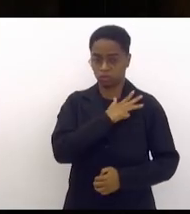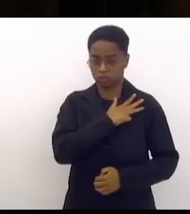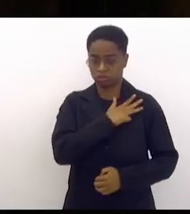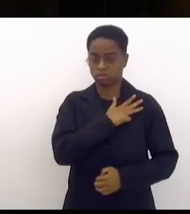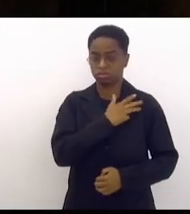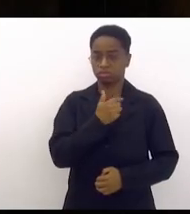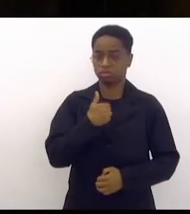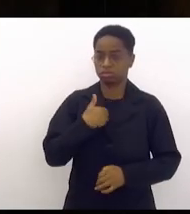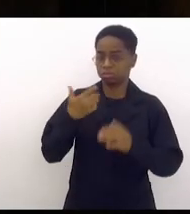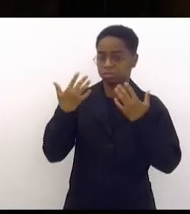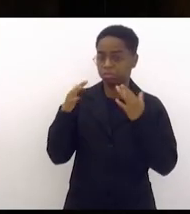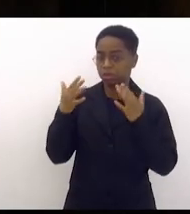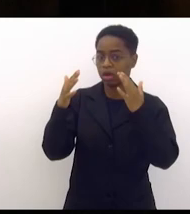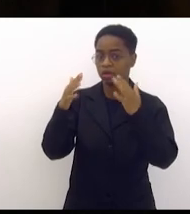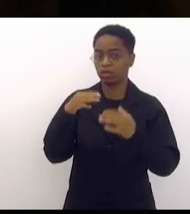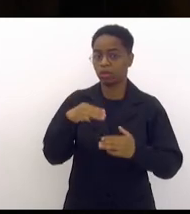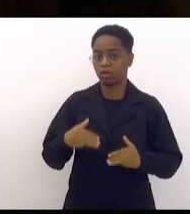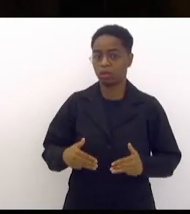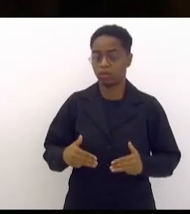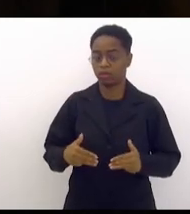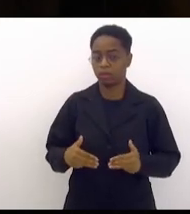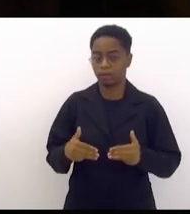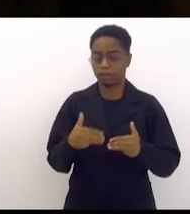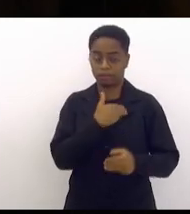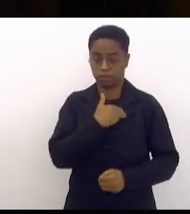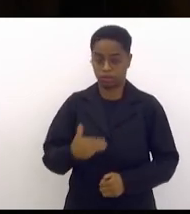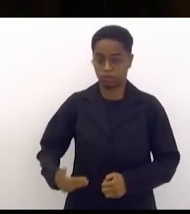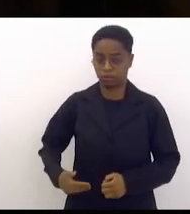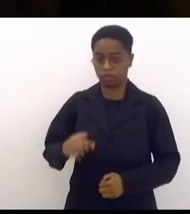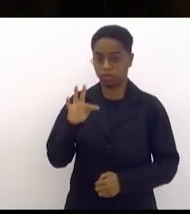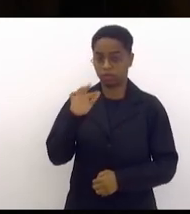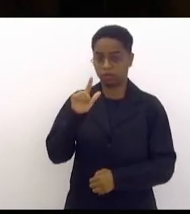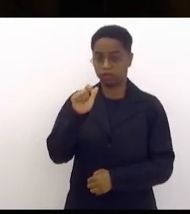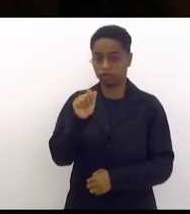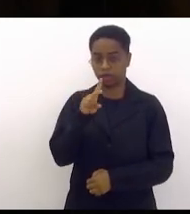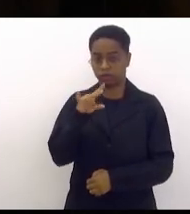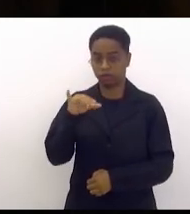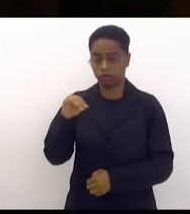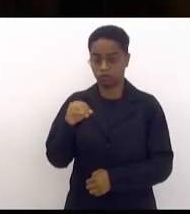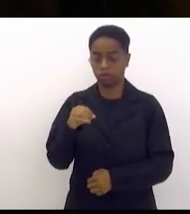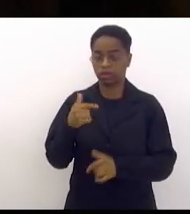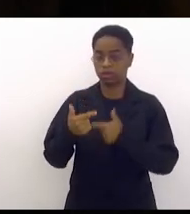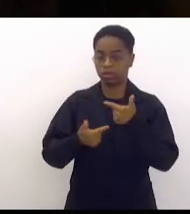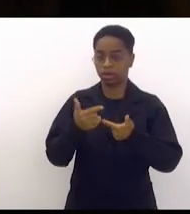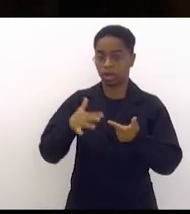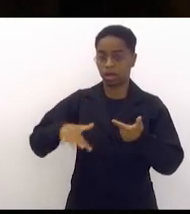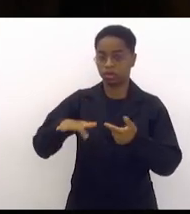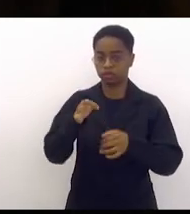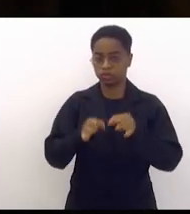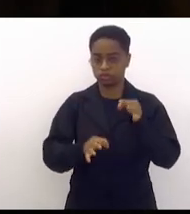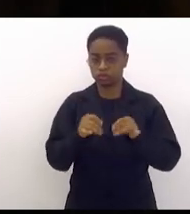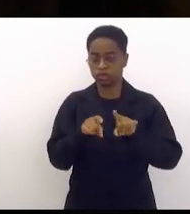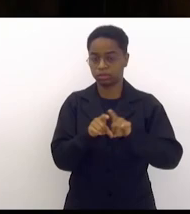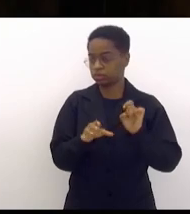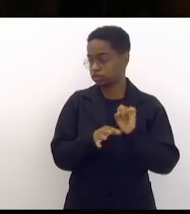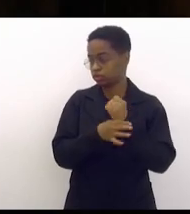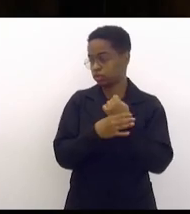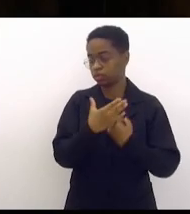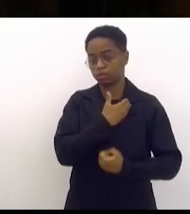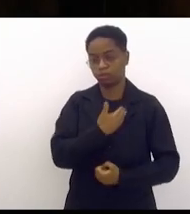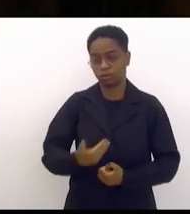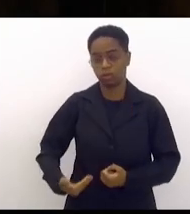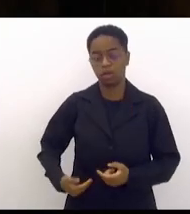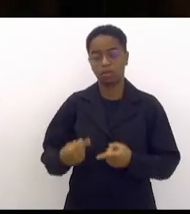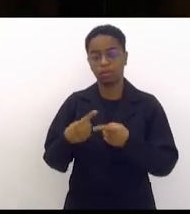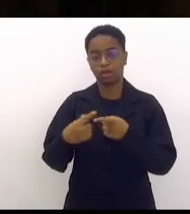tiro o chapéu para o ministro Flávio Dino da Justiça e Segurança Pública que imediatamente nos